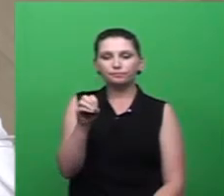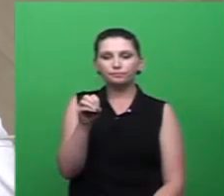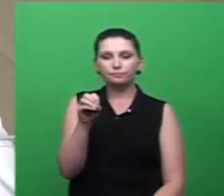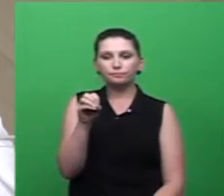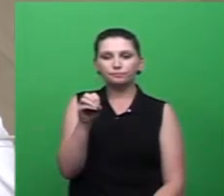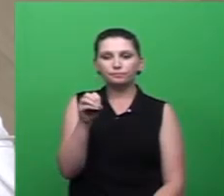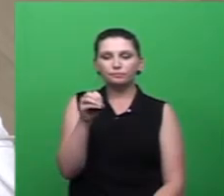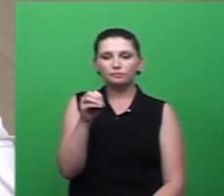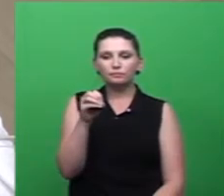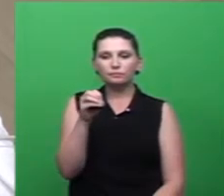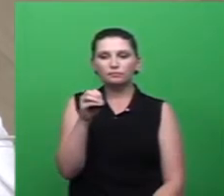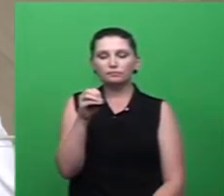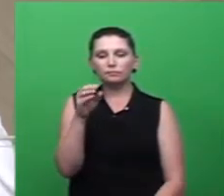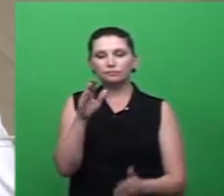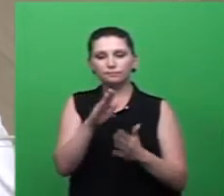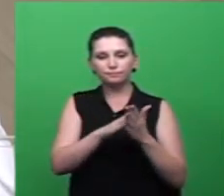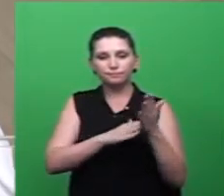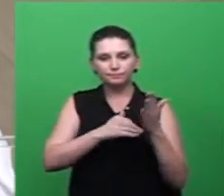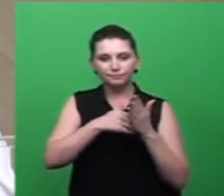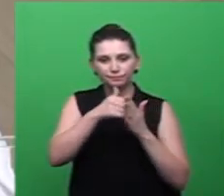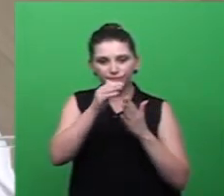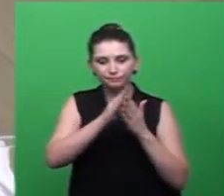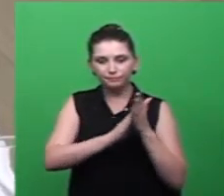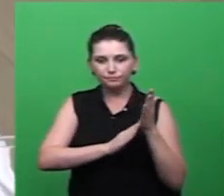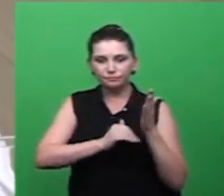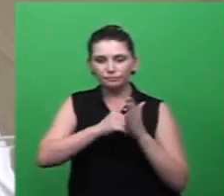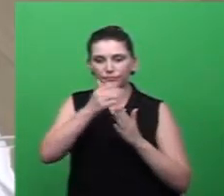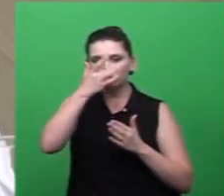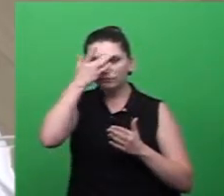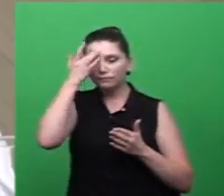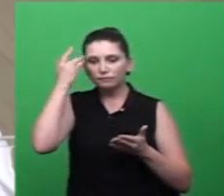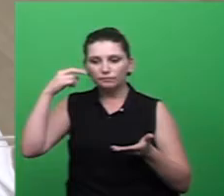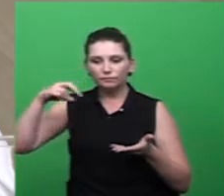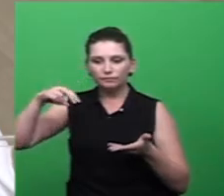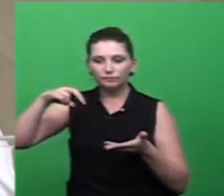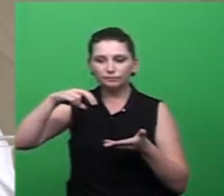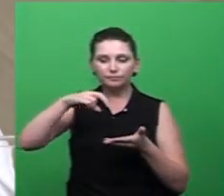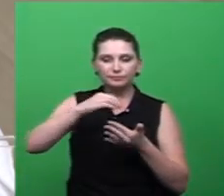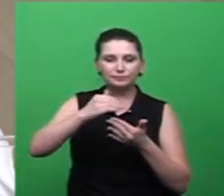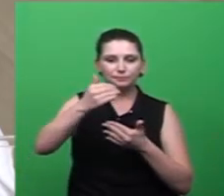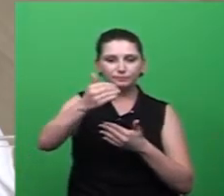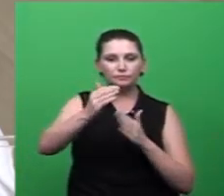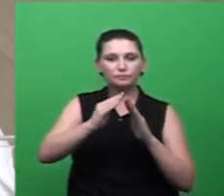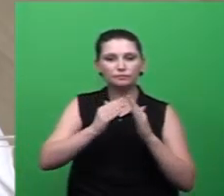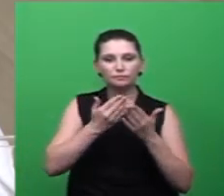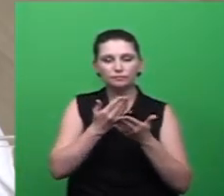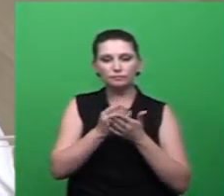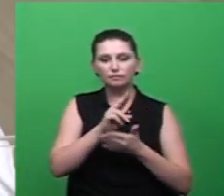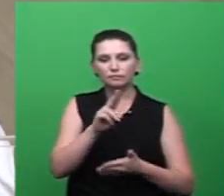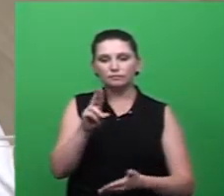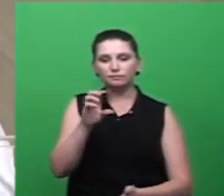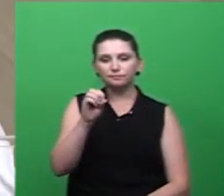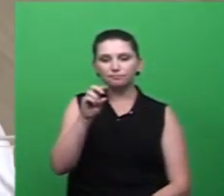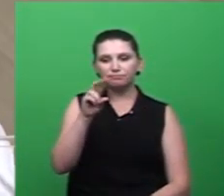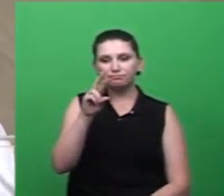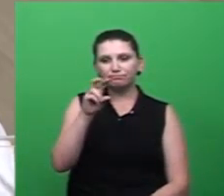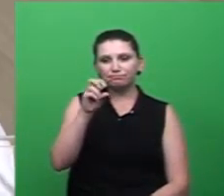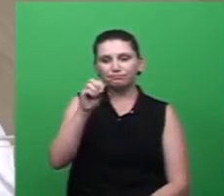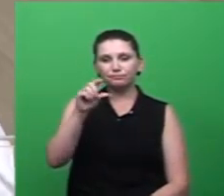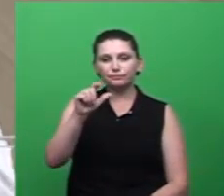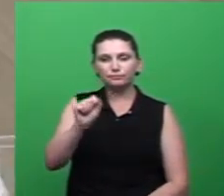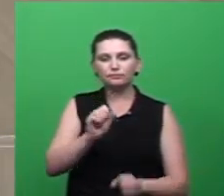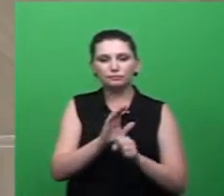Assunto, pintura das faixas de pedestre, em frente à escola de educação básica Coronel Marcos Rovares, no bairro